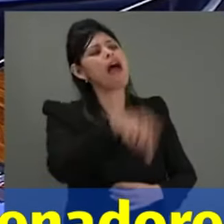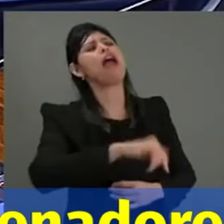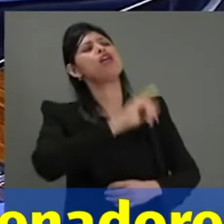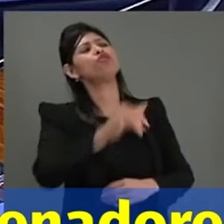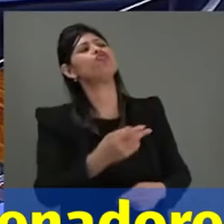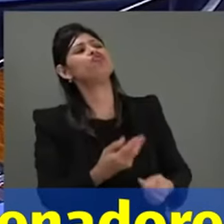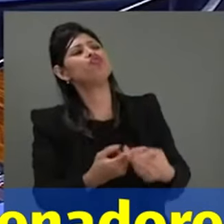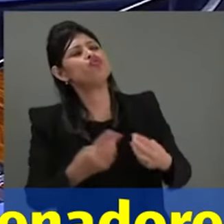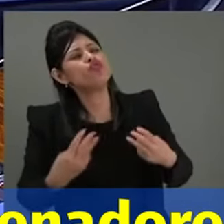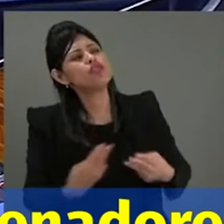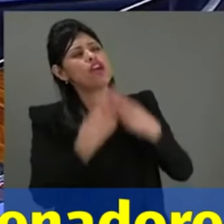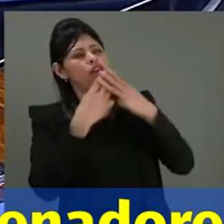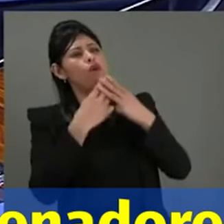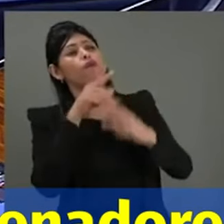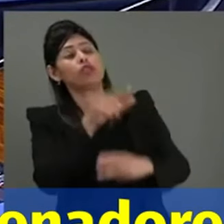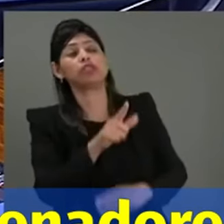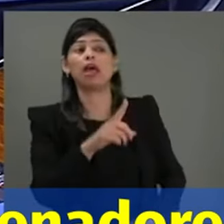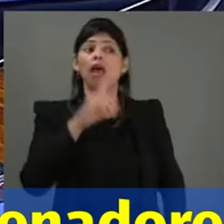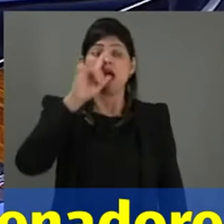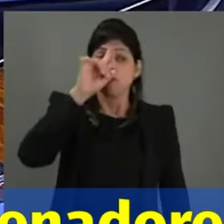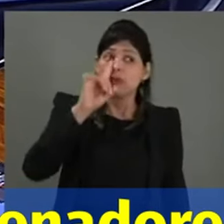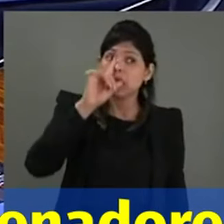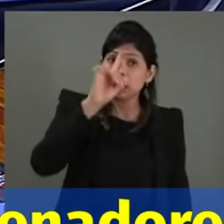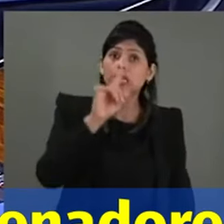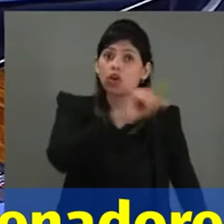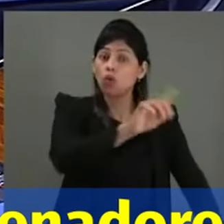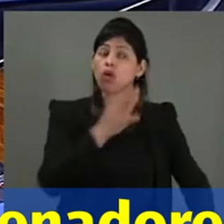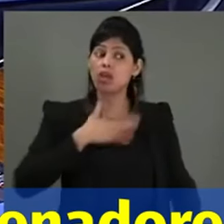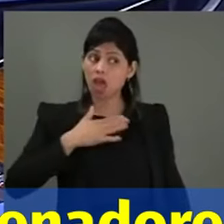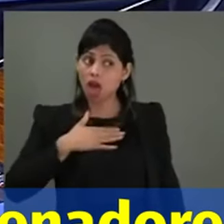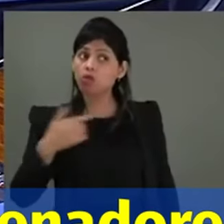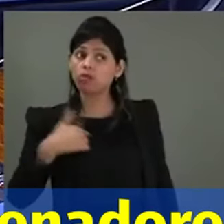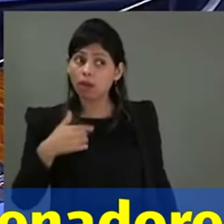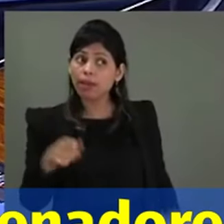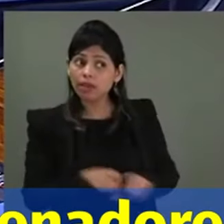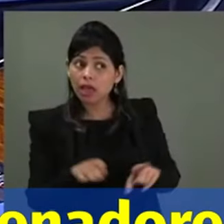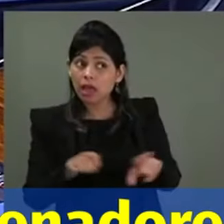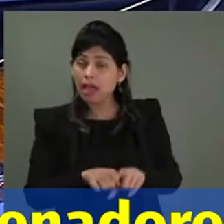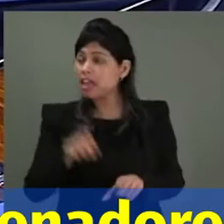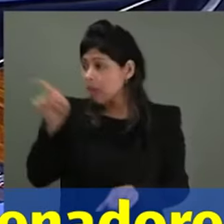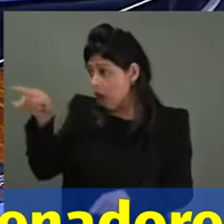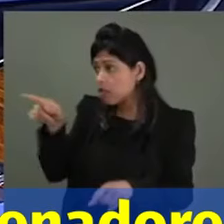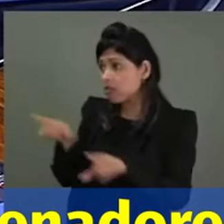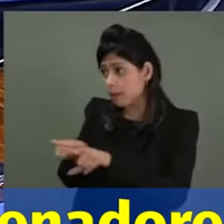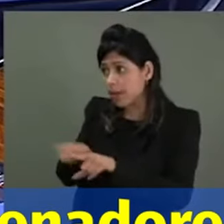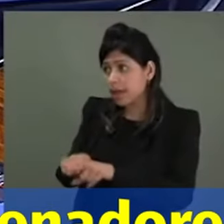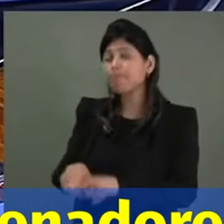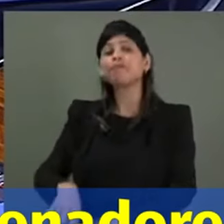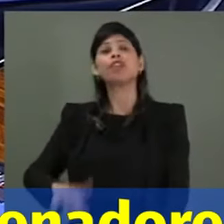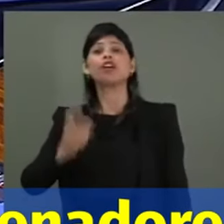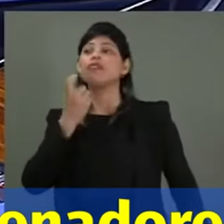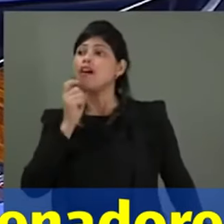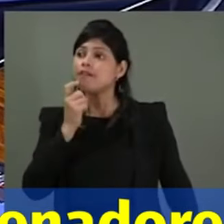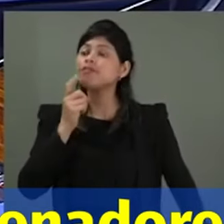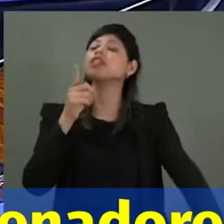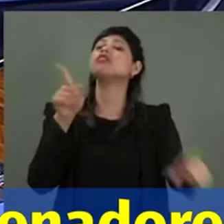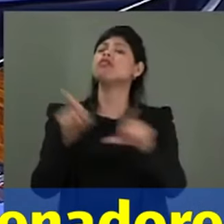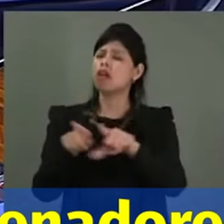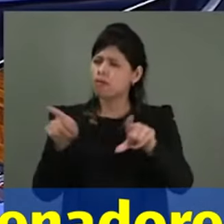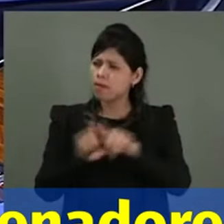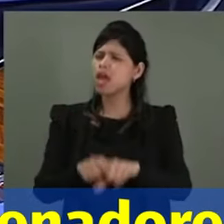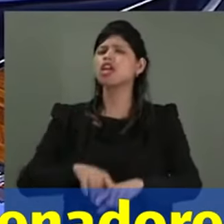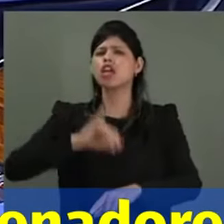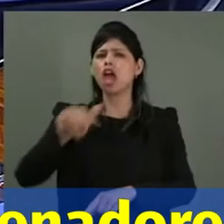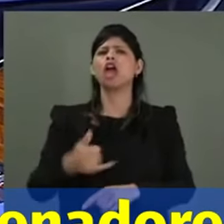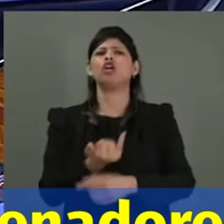corre mais risco do que, aliás, o mesmo risco que eu corro como cristão, e que o Jorge corre. Davi Alcolumbre é judeu. Então